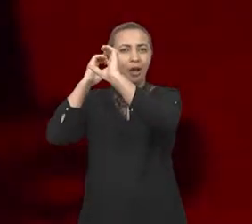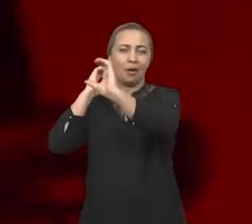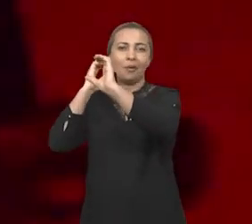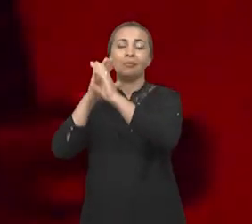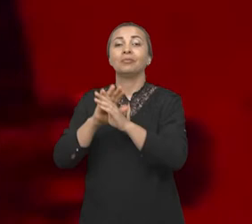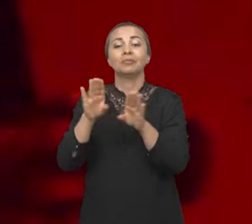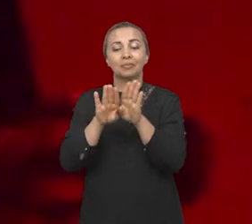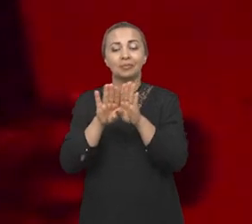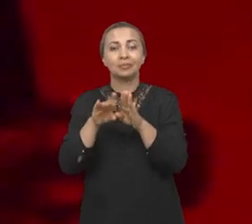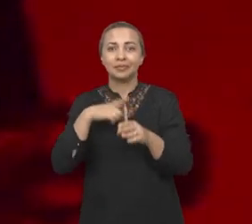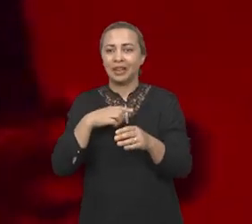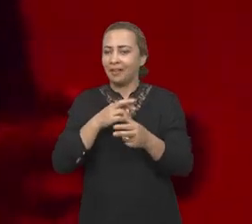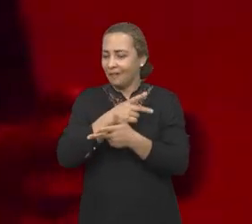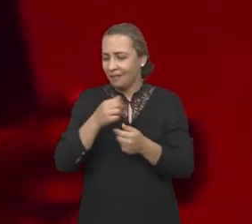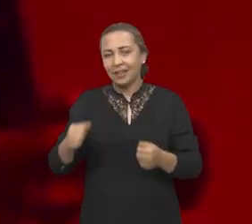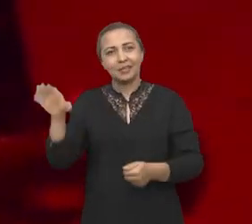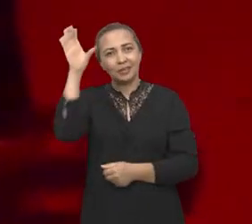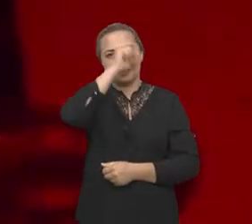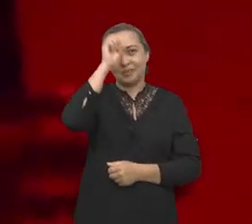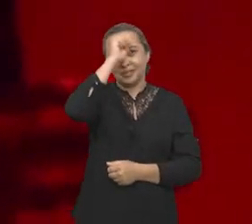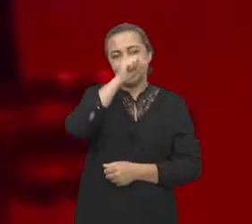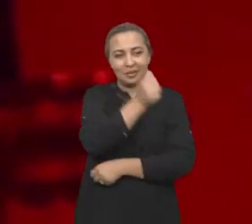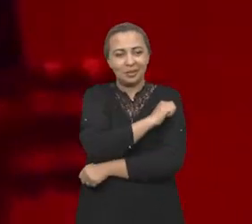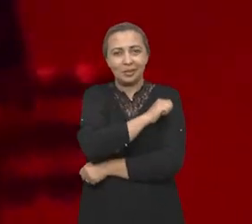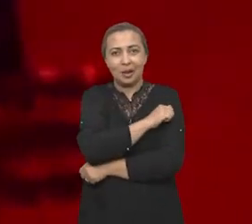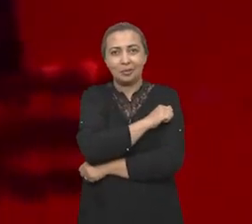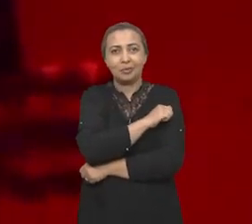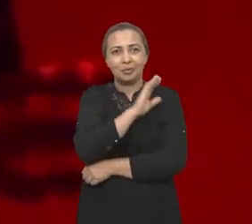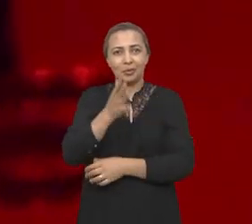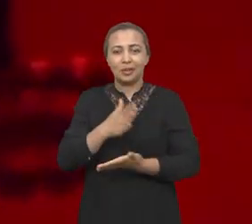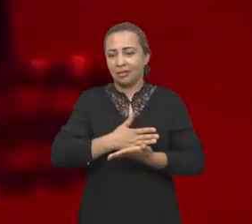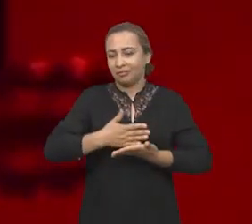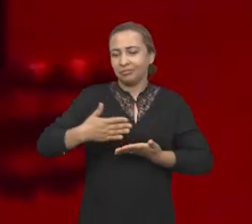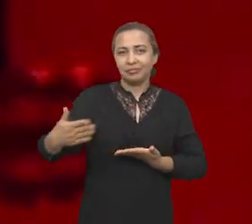acredito que existe uma série de aprendizados, os alunos saem de lá